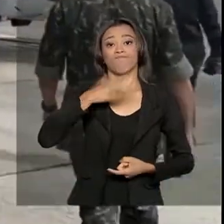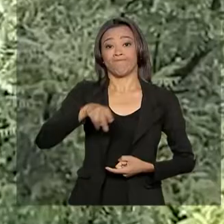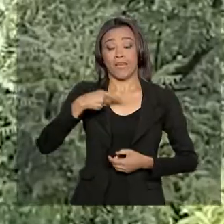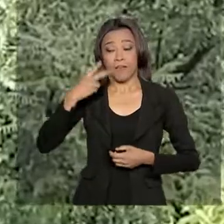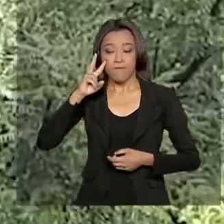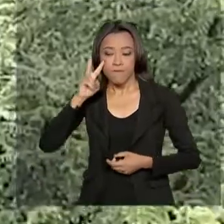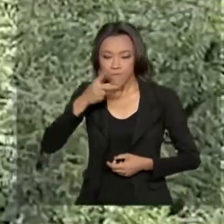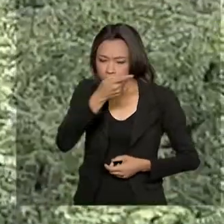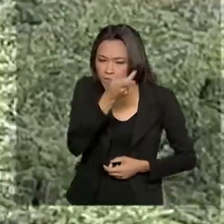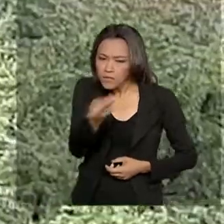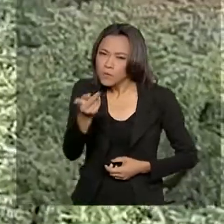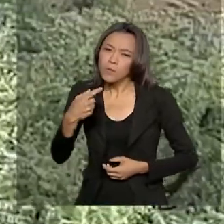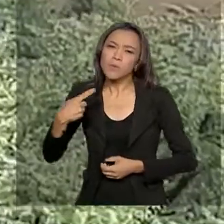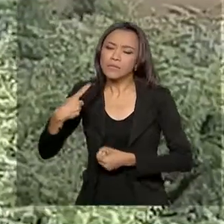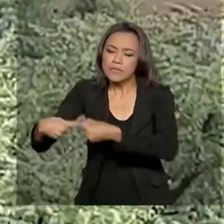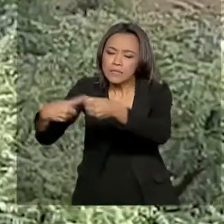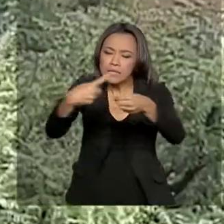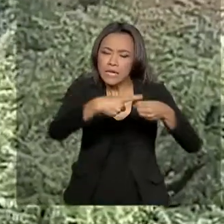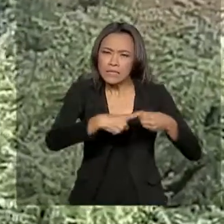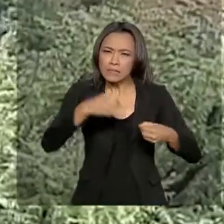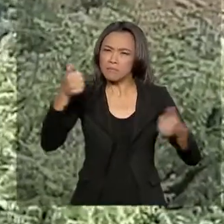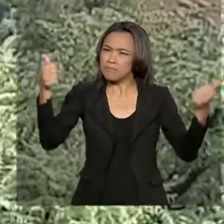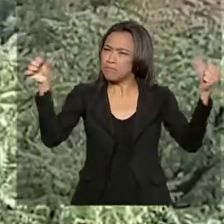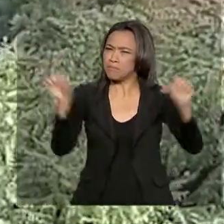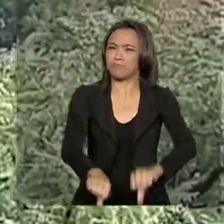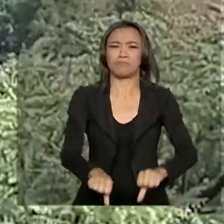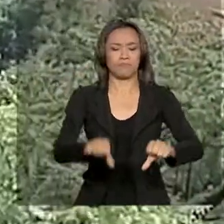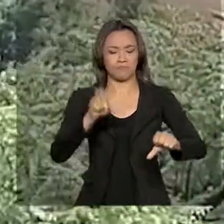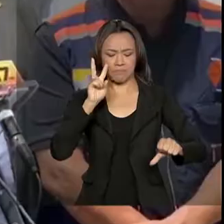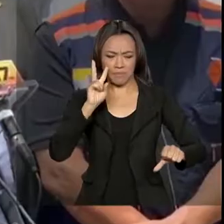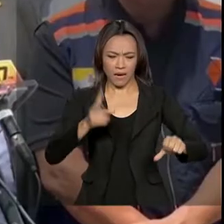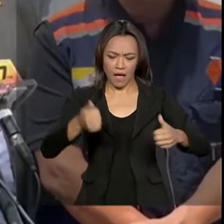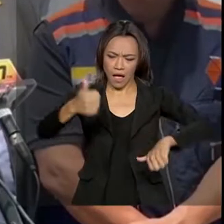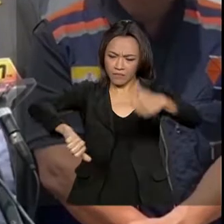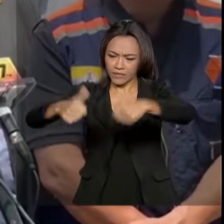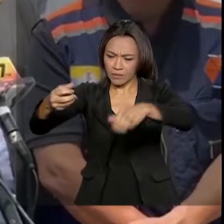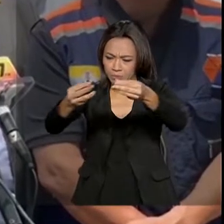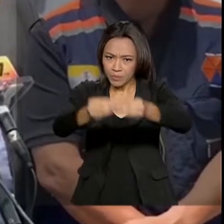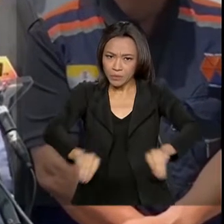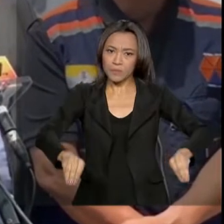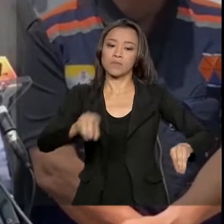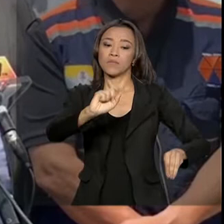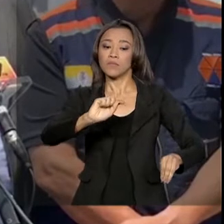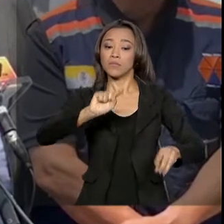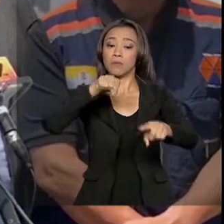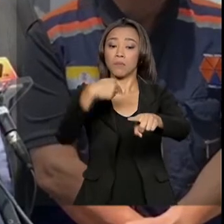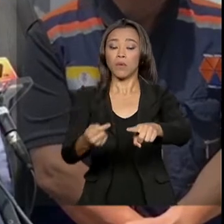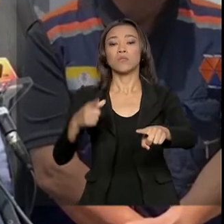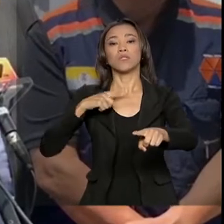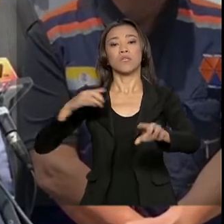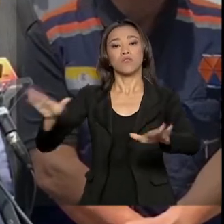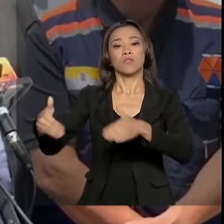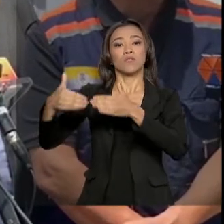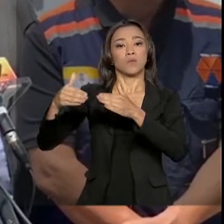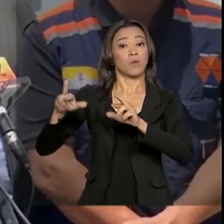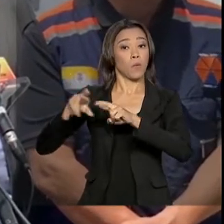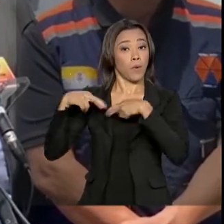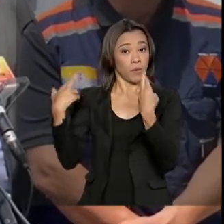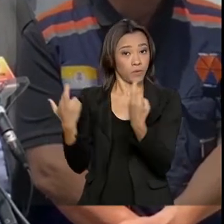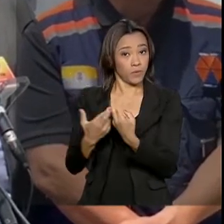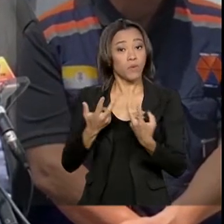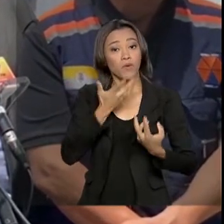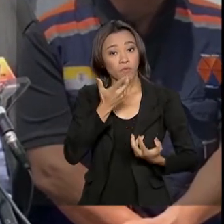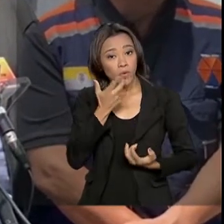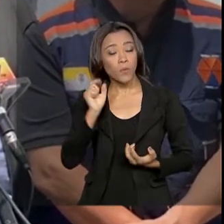atingidas pelas chuvas em cada região para avaliar os danos. Em seguida, participou de reuniões e reafirmou o